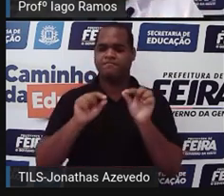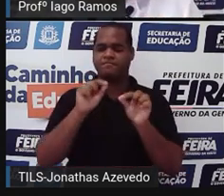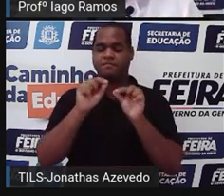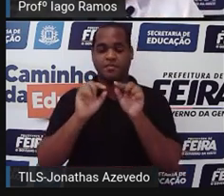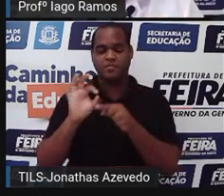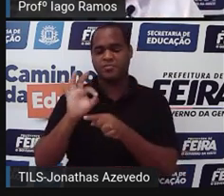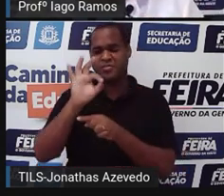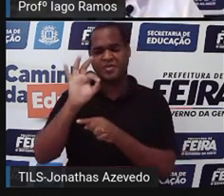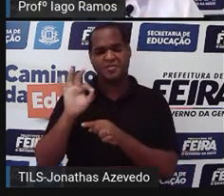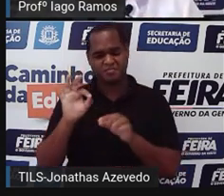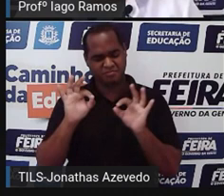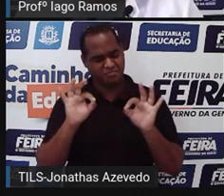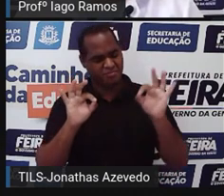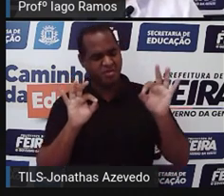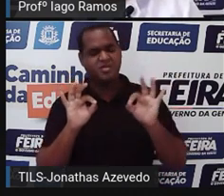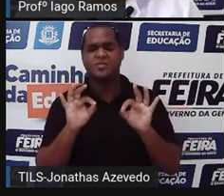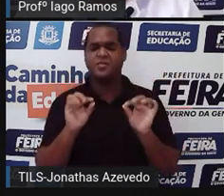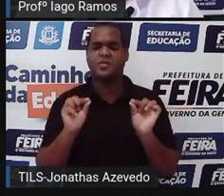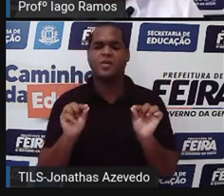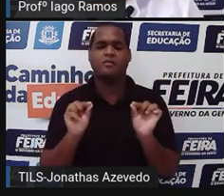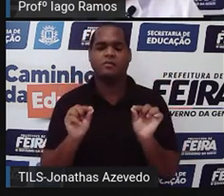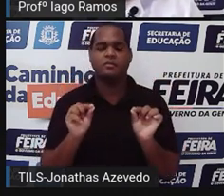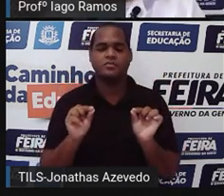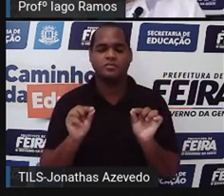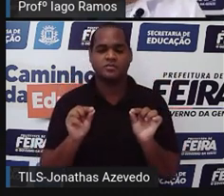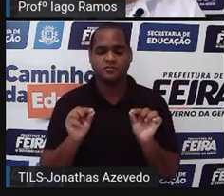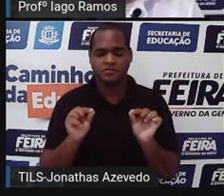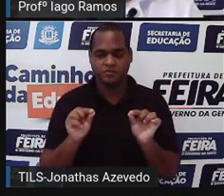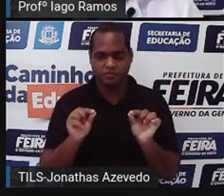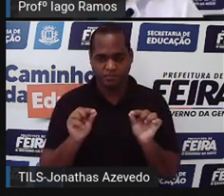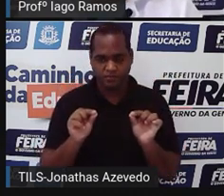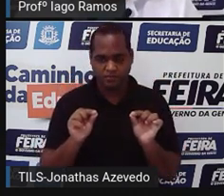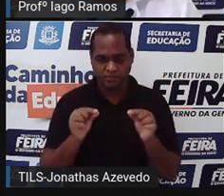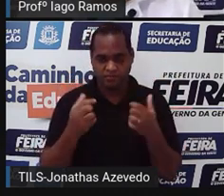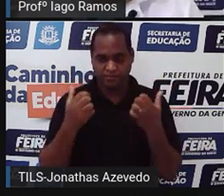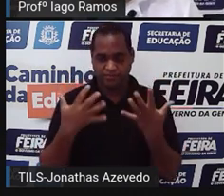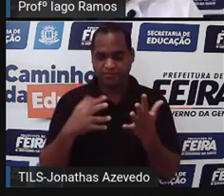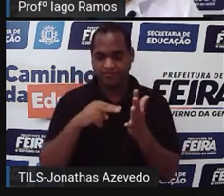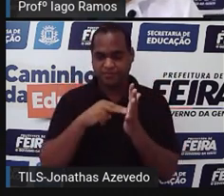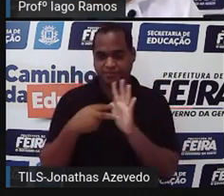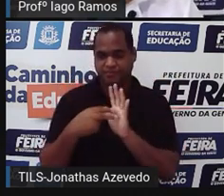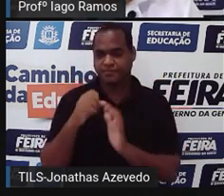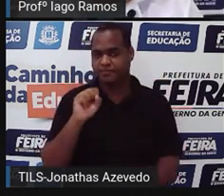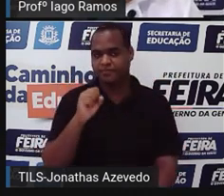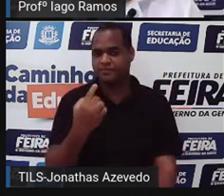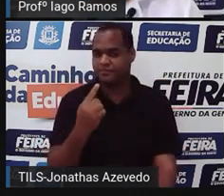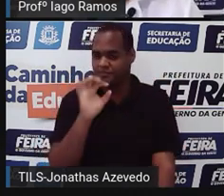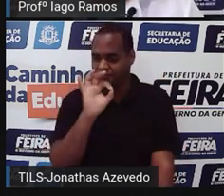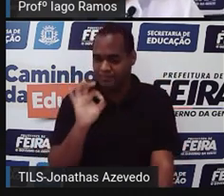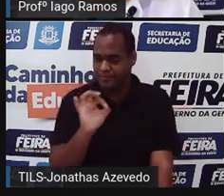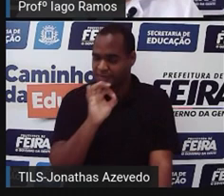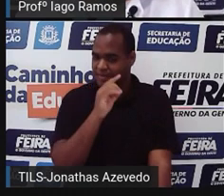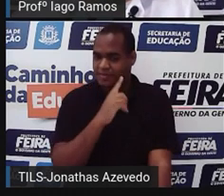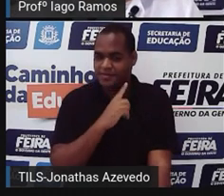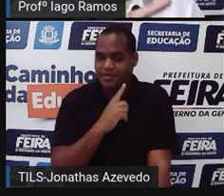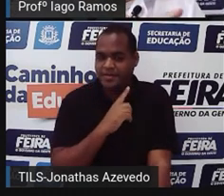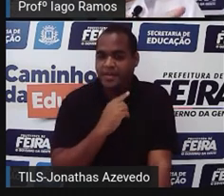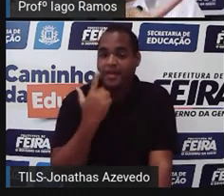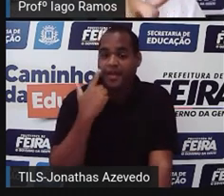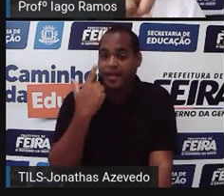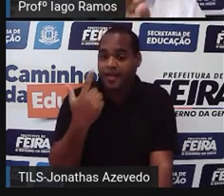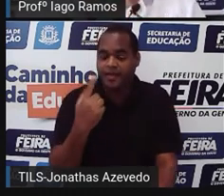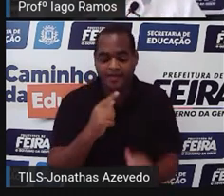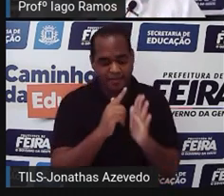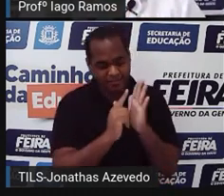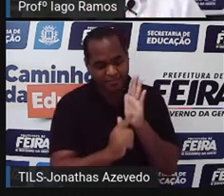percentuais estão dizendo? O que é que significa esses 81%? Veja que o gráficozinho